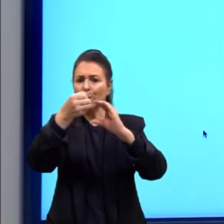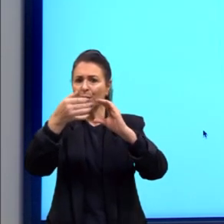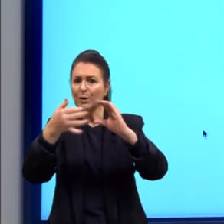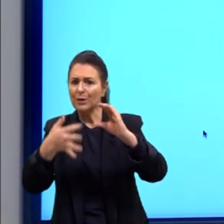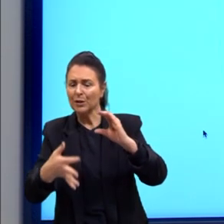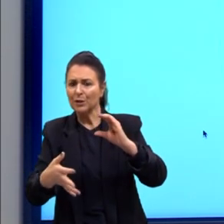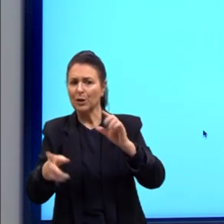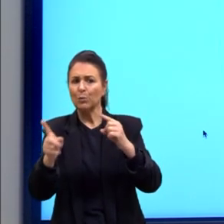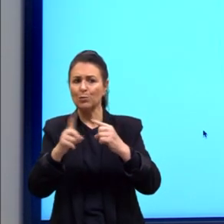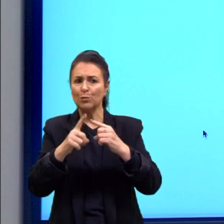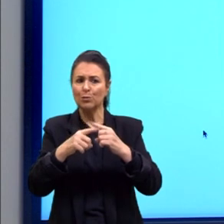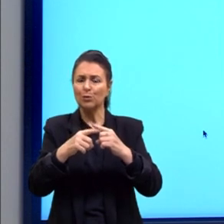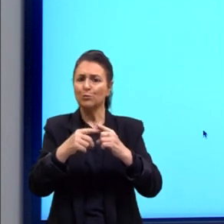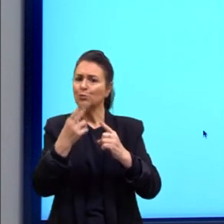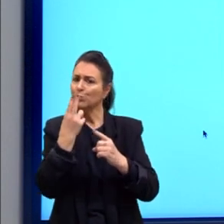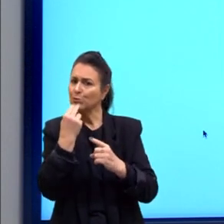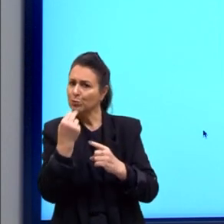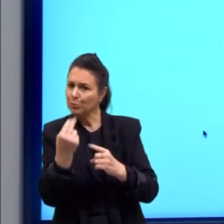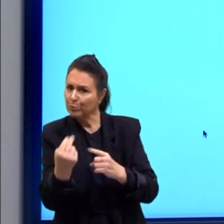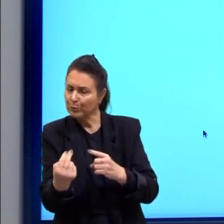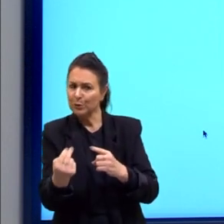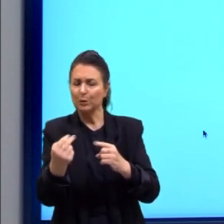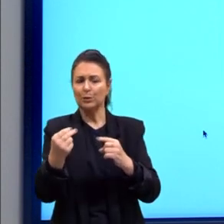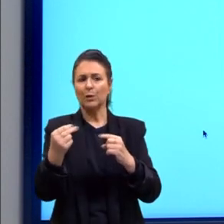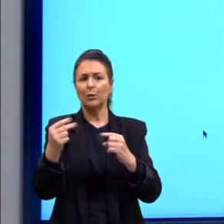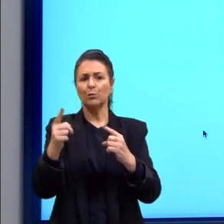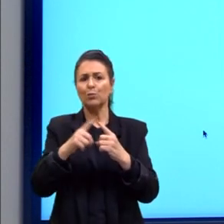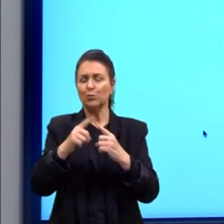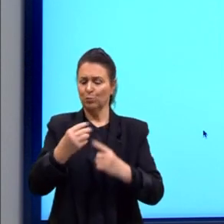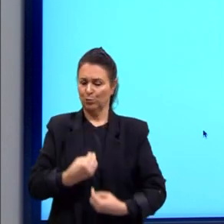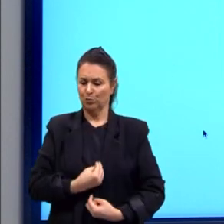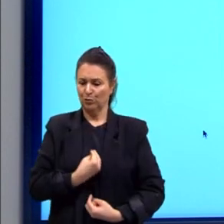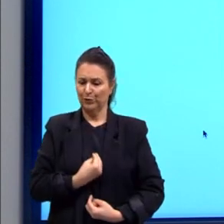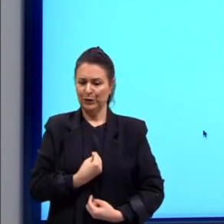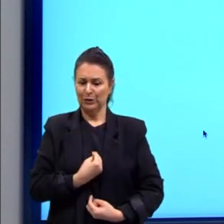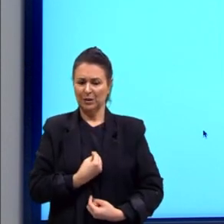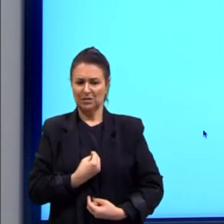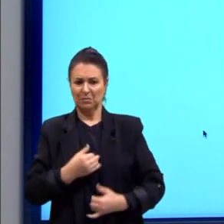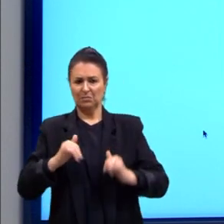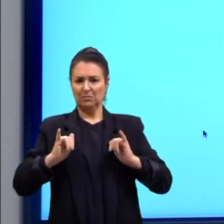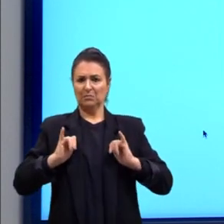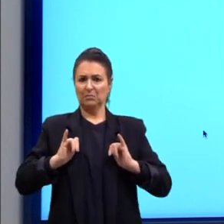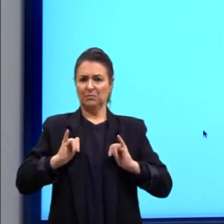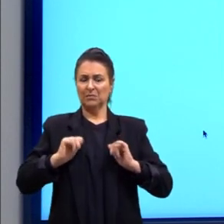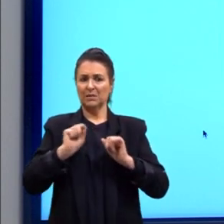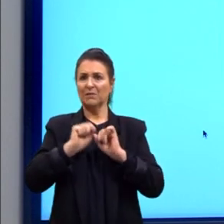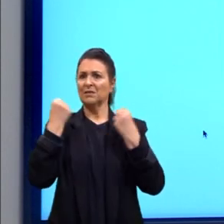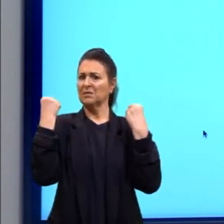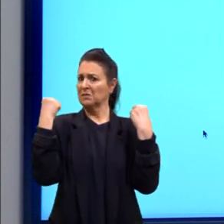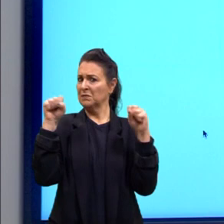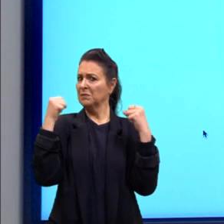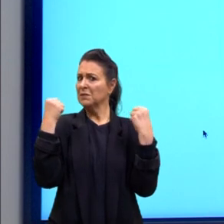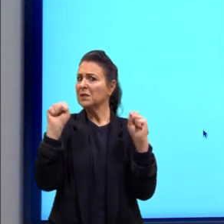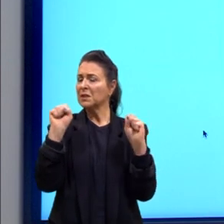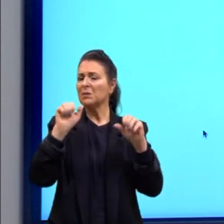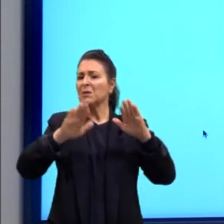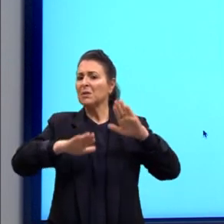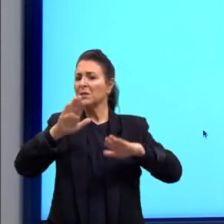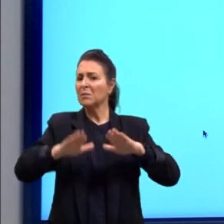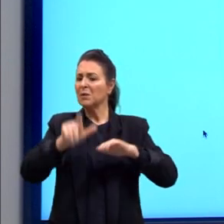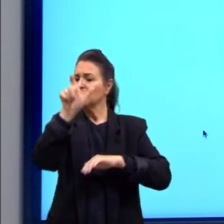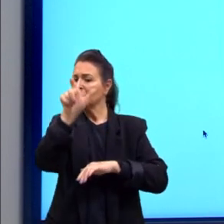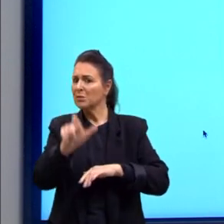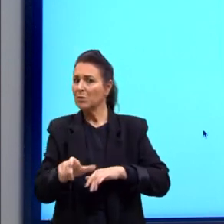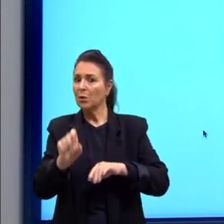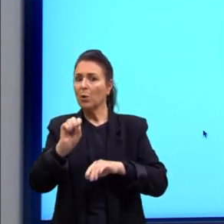nutrição, o seu estilo de vida, se é sedentário, se pratica atividades físicas ou se é até